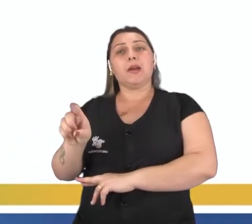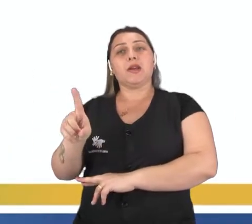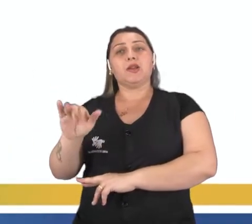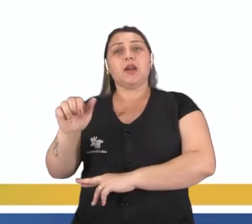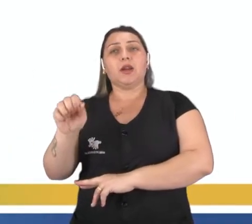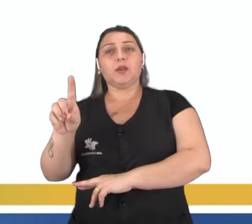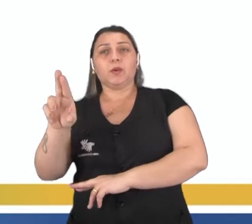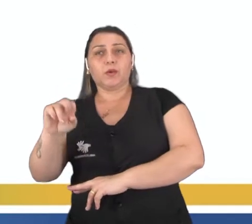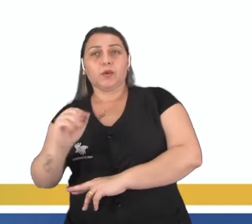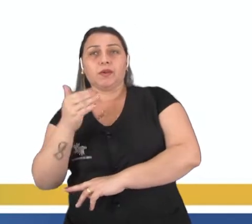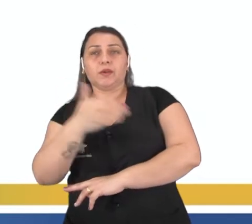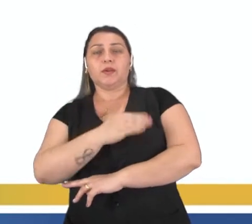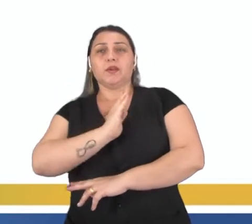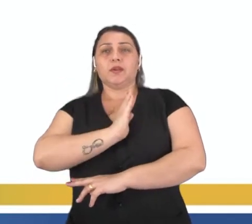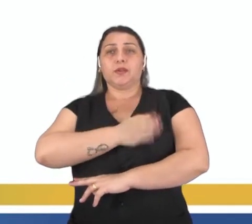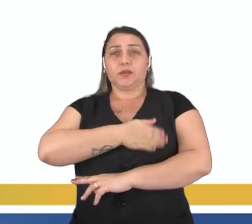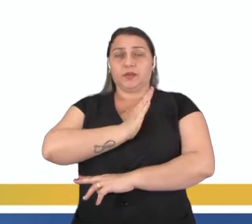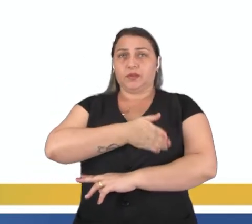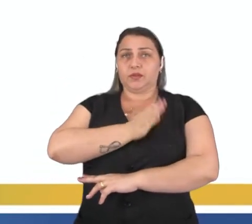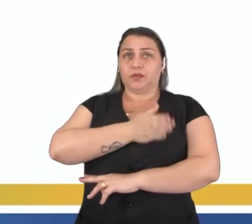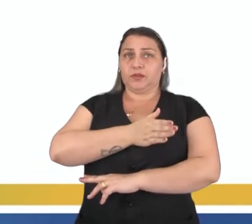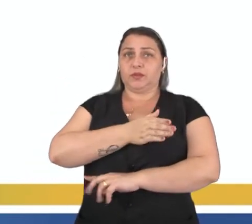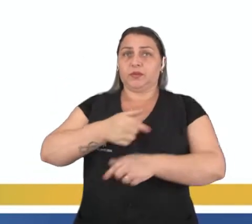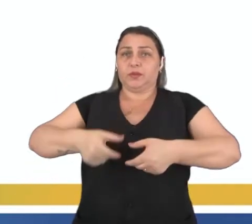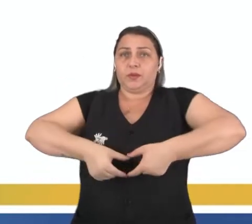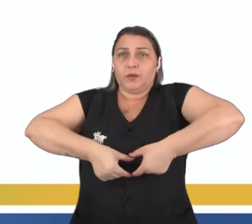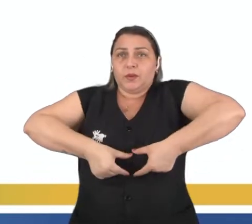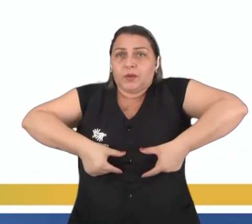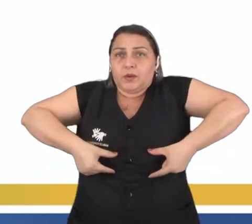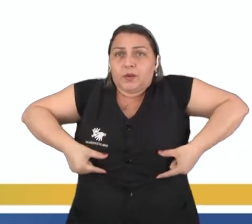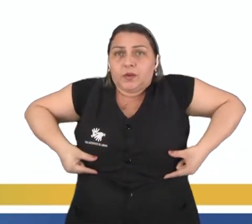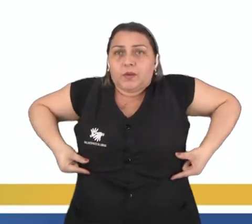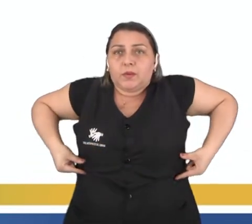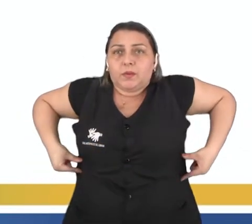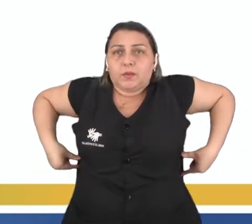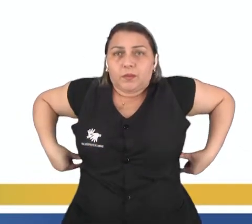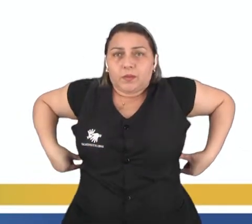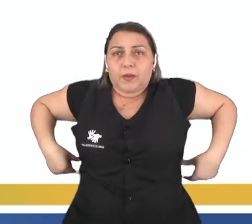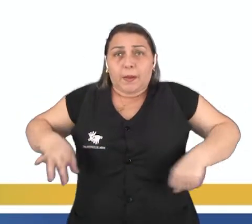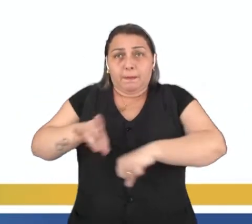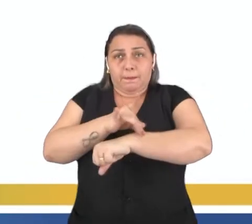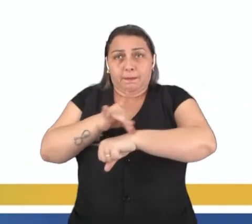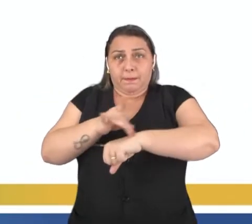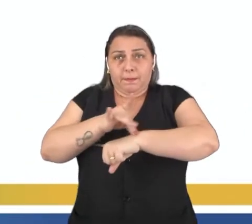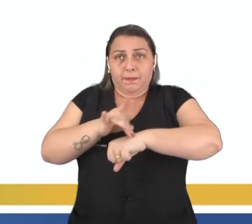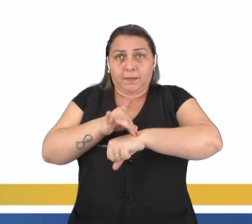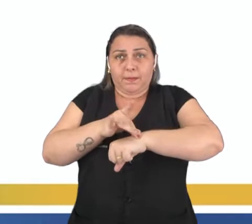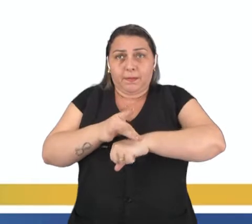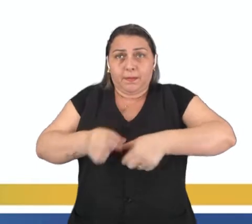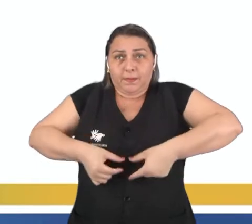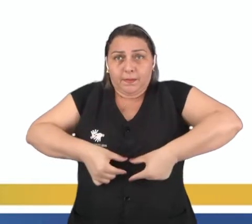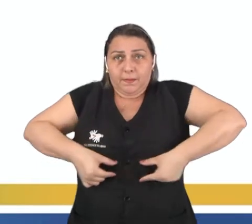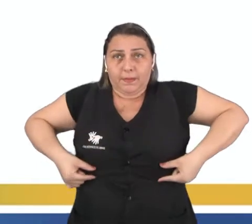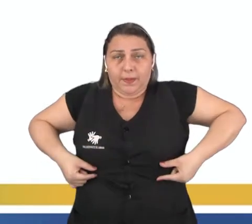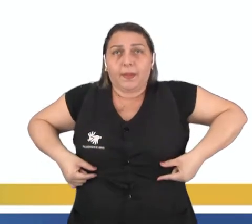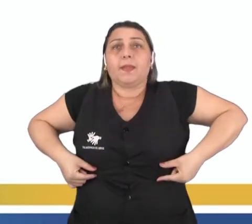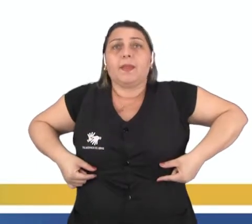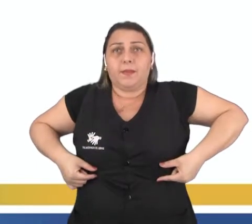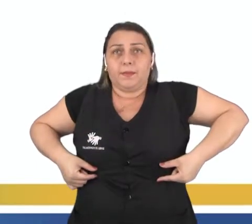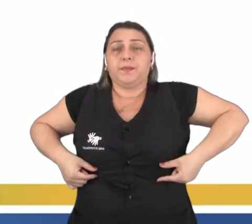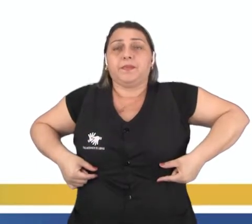cardíaca. São compostos por uma faixa que fica posicionada no tórax, abaixo dos mamilos, e um